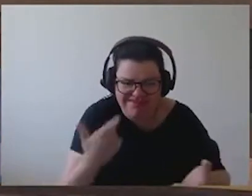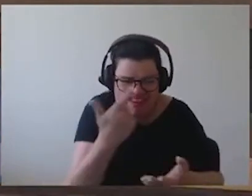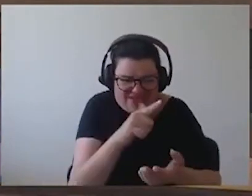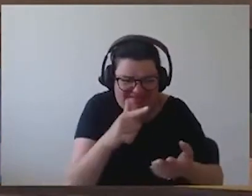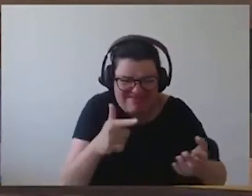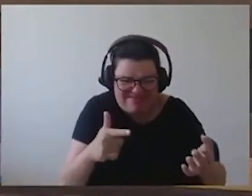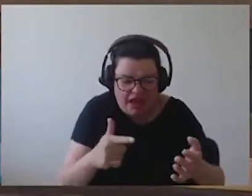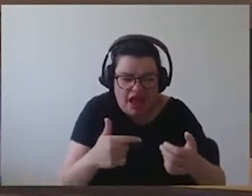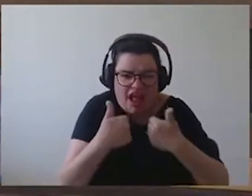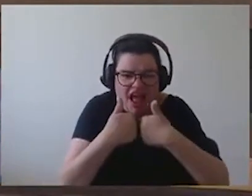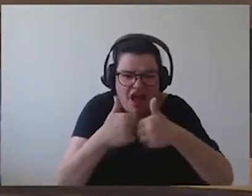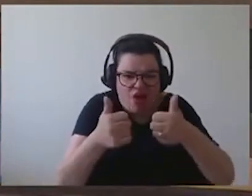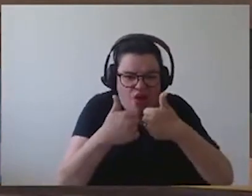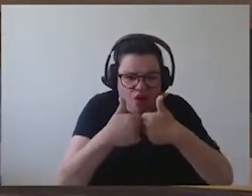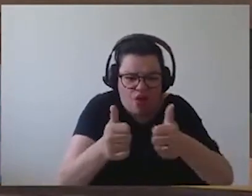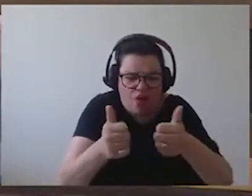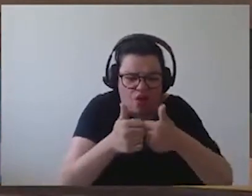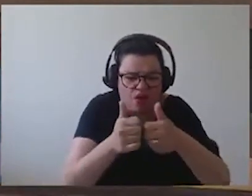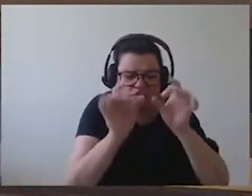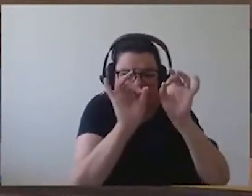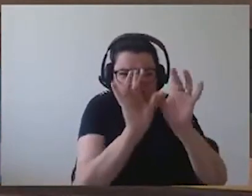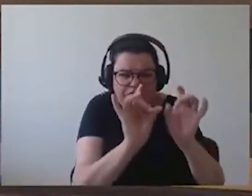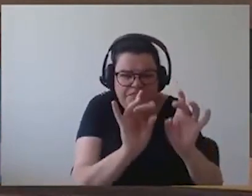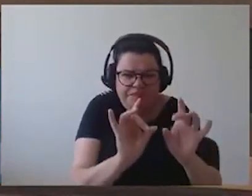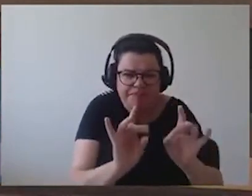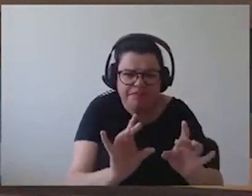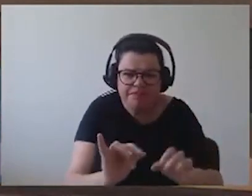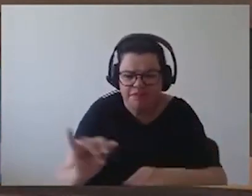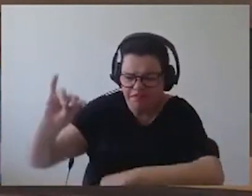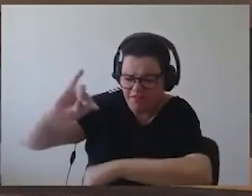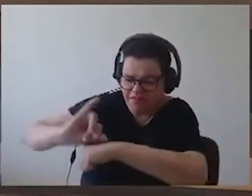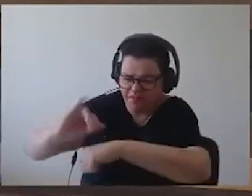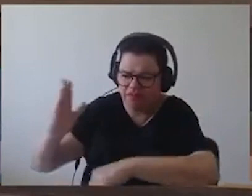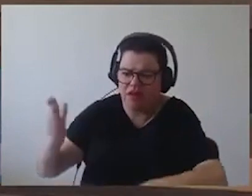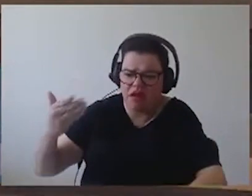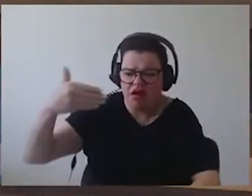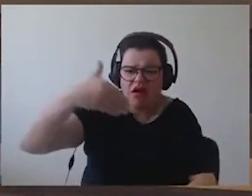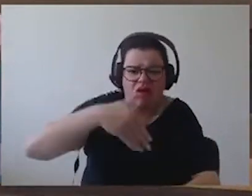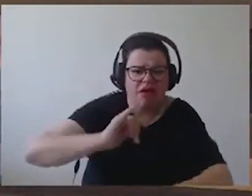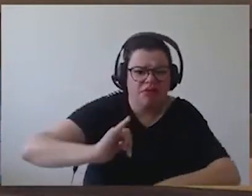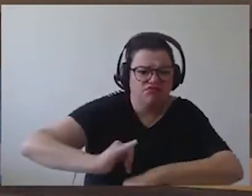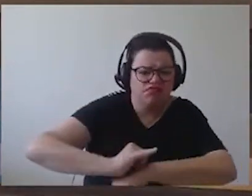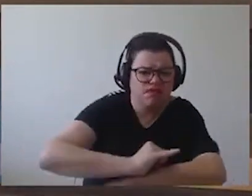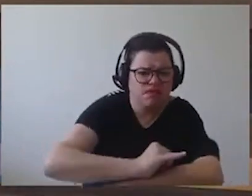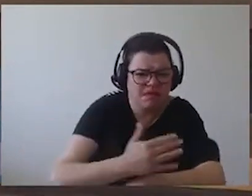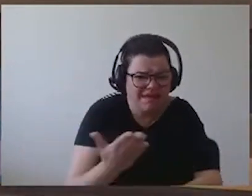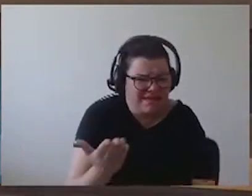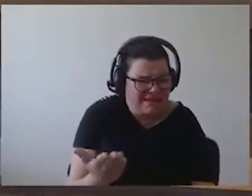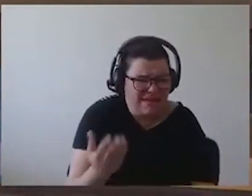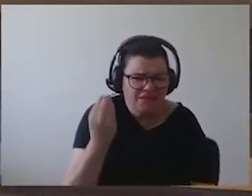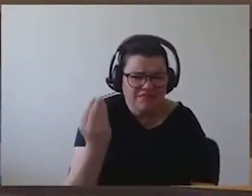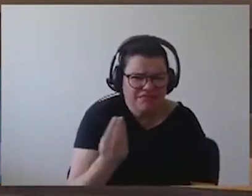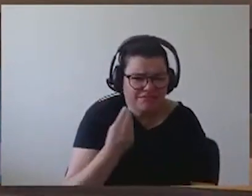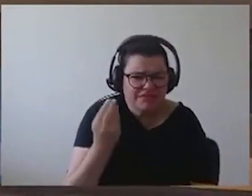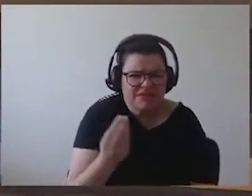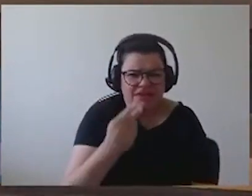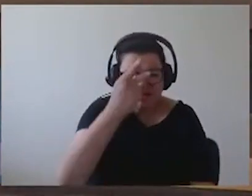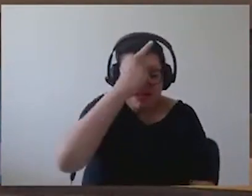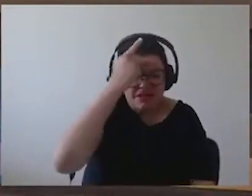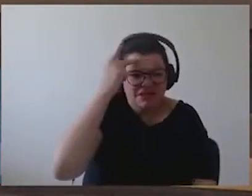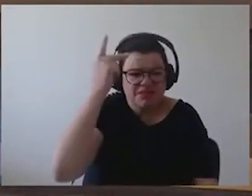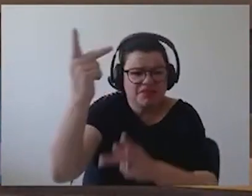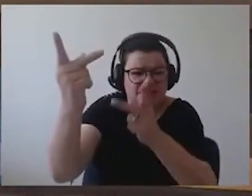as pessoas, tanto as pessoas que moram aqui, como as pessoas que nos visitam, que visitam a nossa cidade.